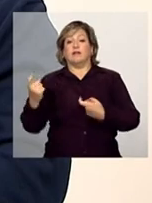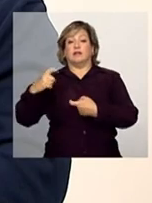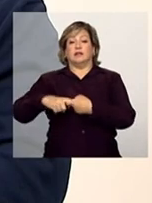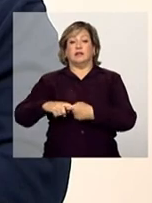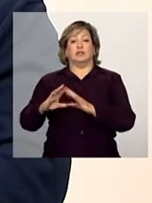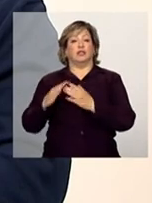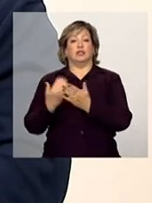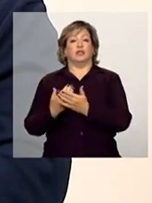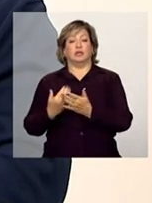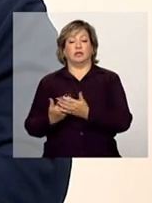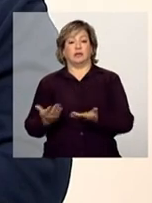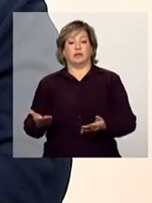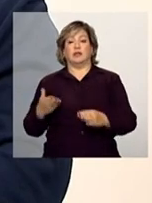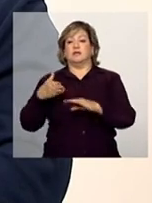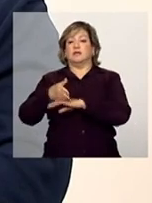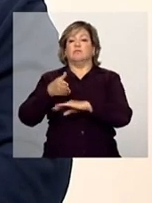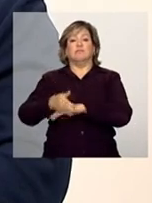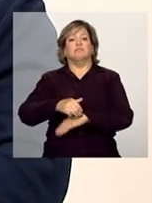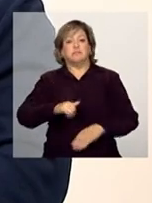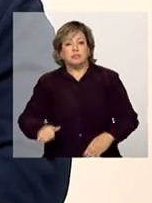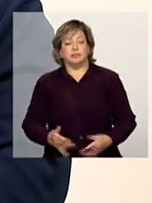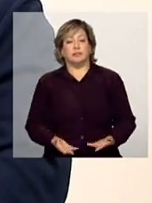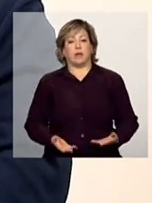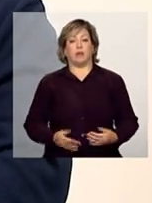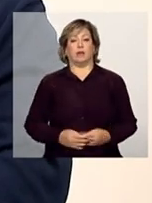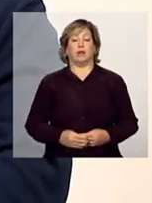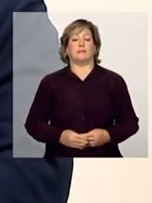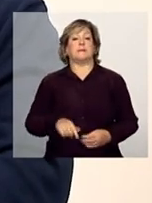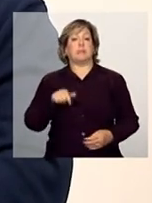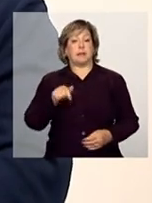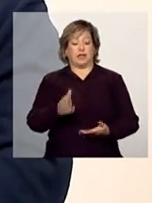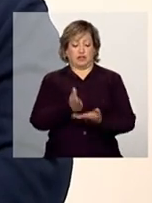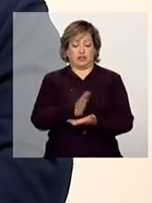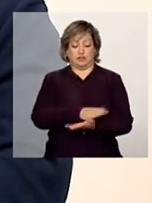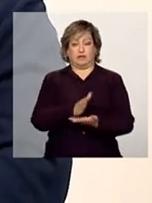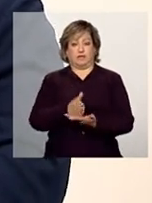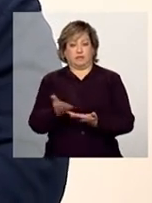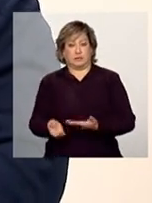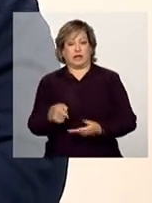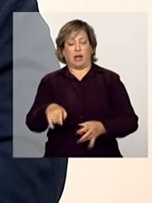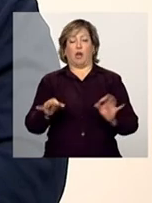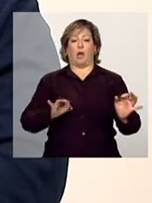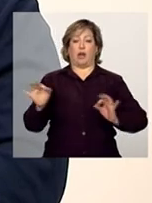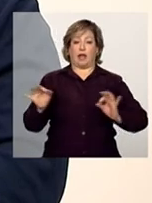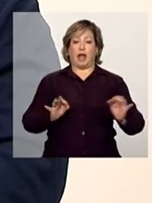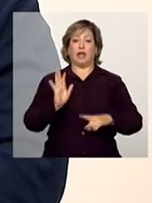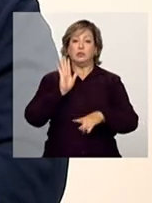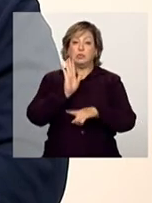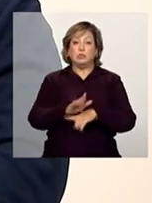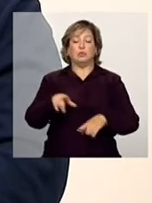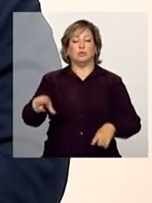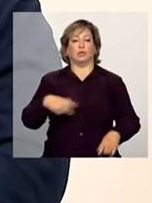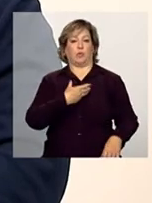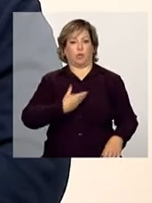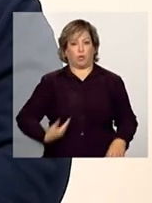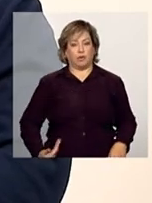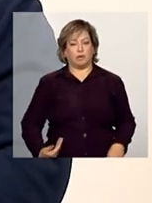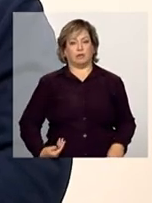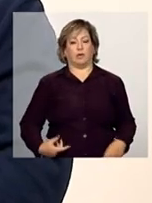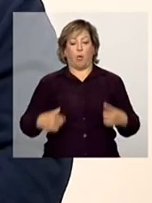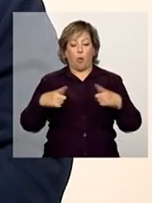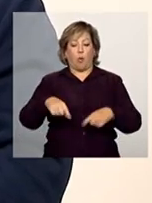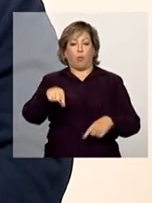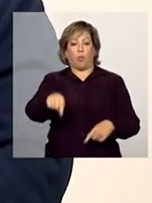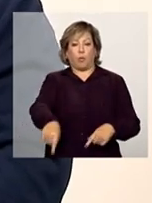que não são encontrados nas escolas. Essa divisão e essa organização permite ao poder público local, então,